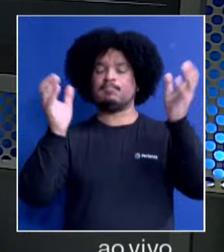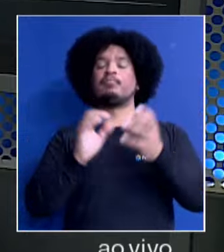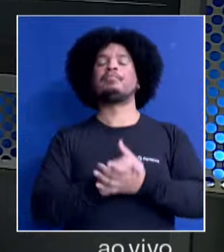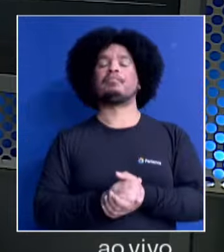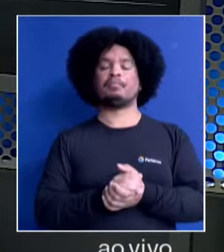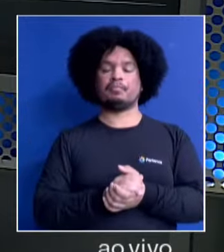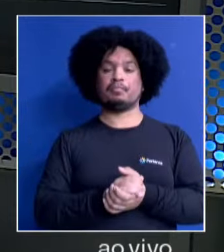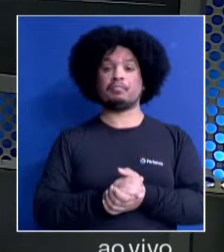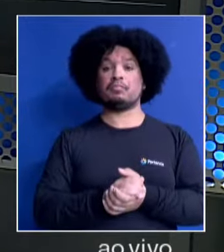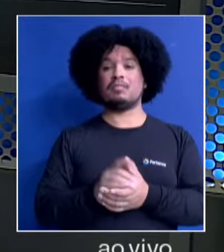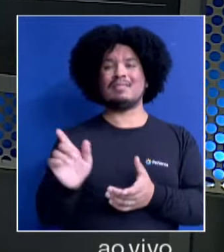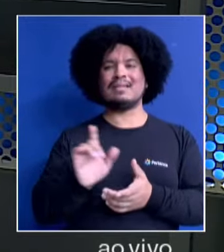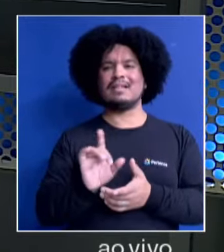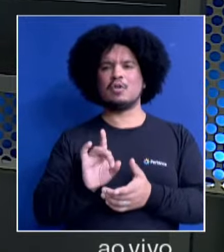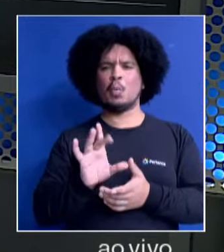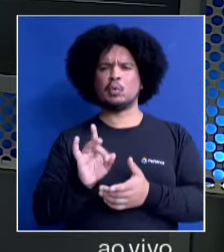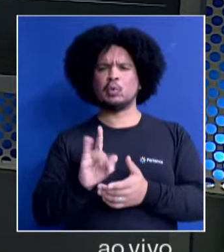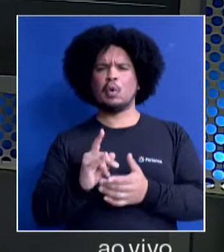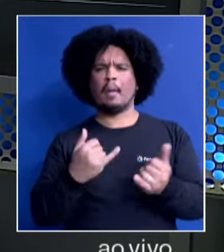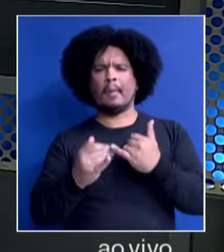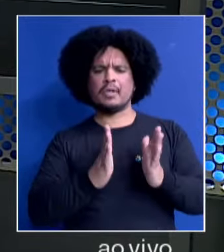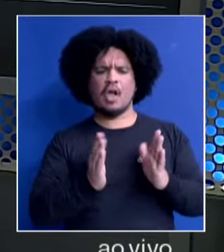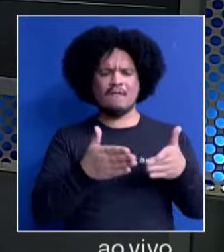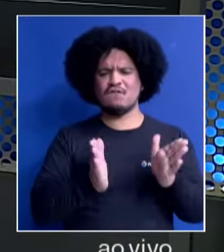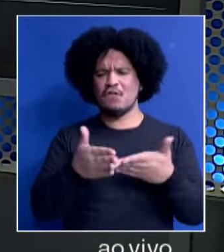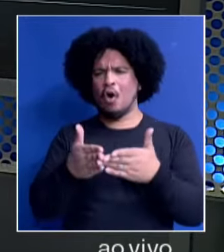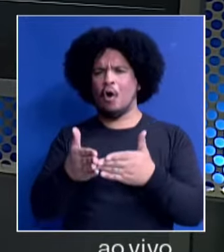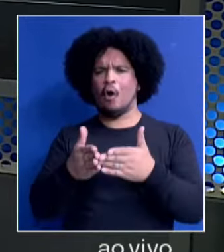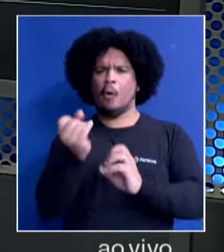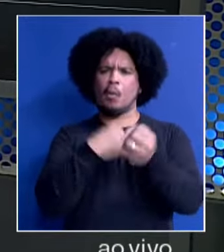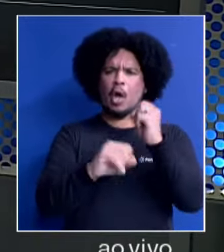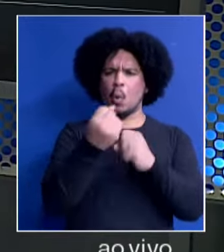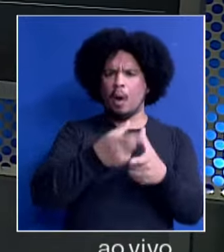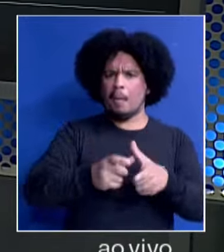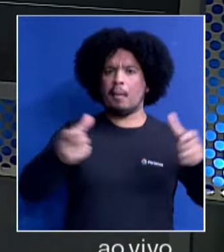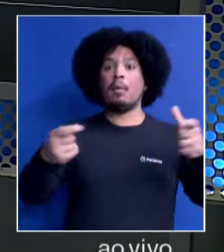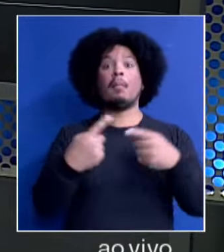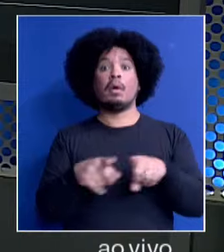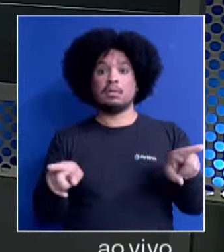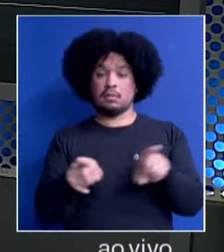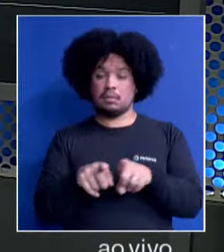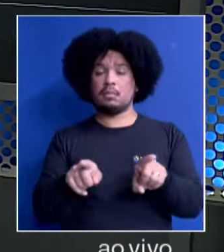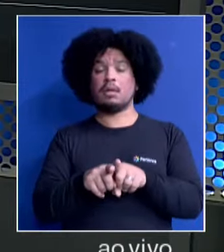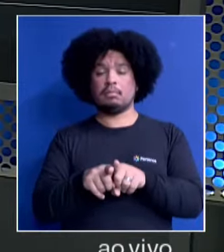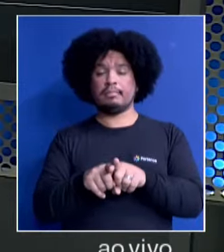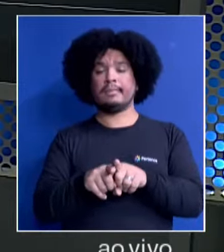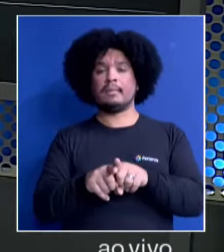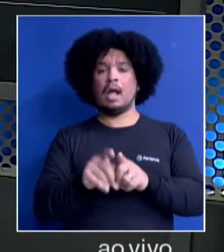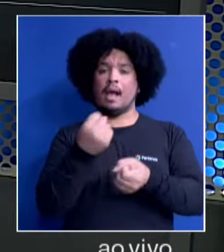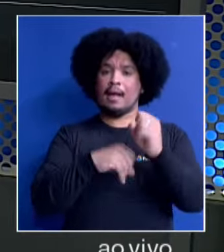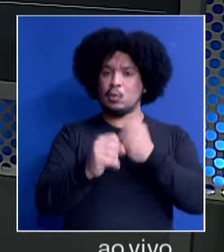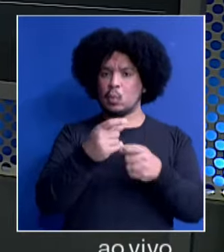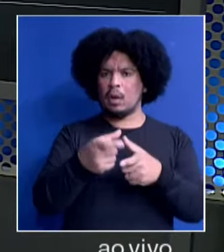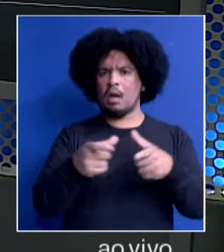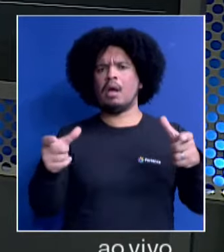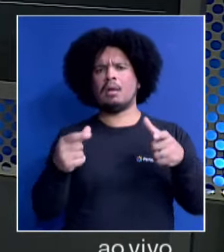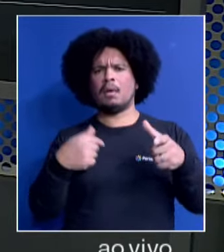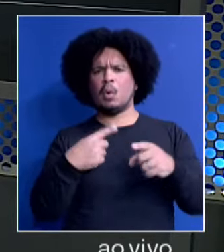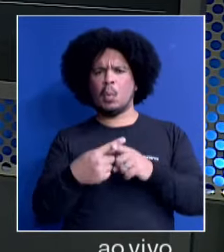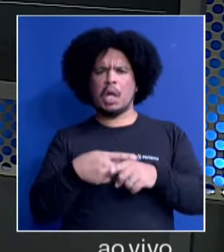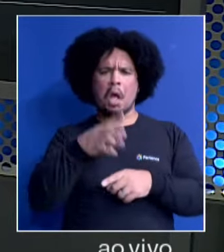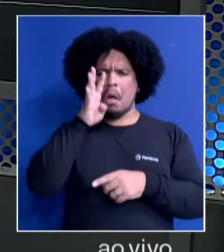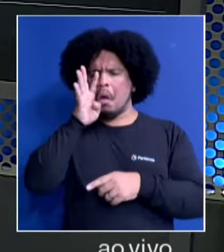Sul e que não atende somente as grandes indústrias. Também grandes indústrias foram atingidas. Eu estava